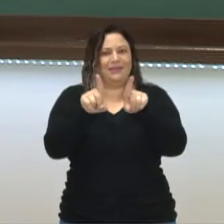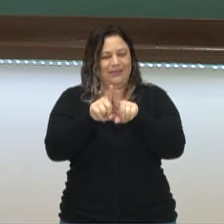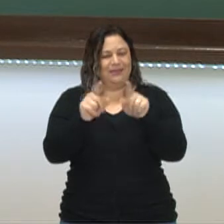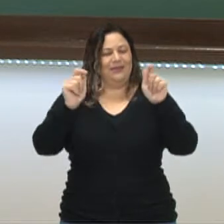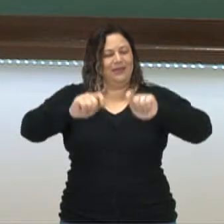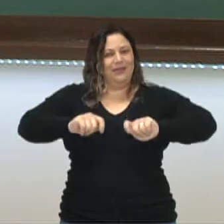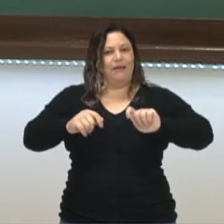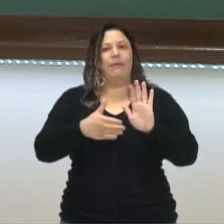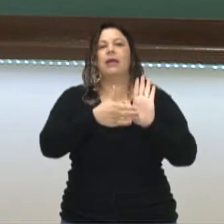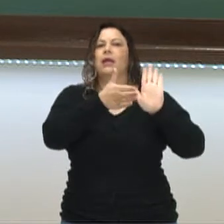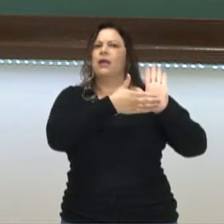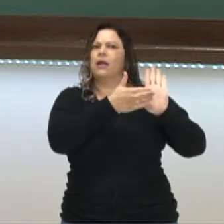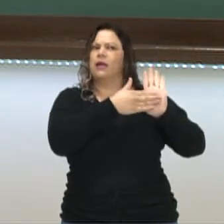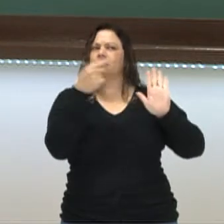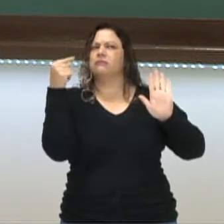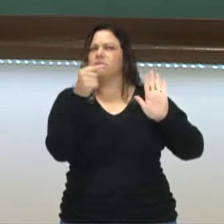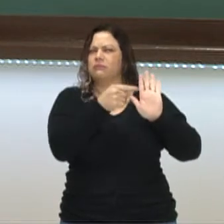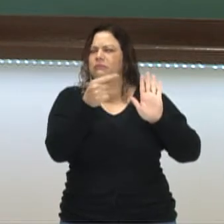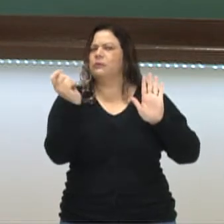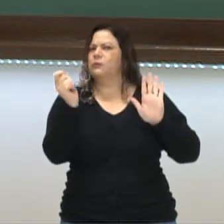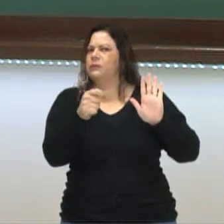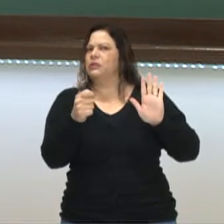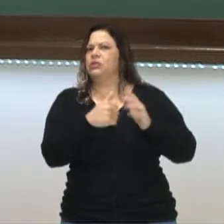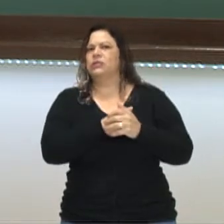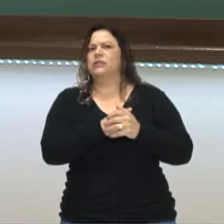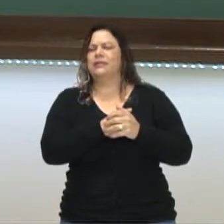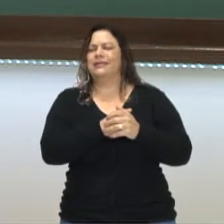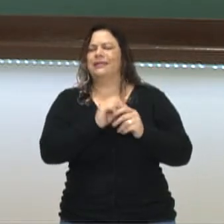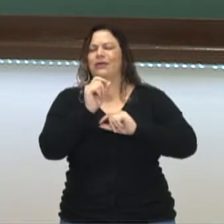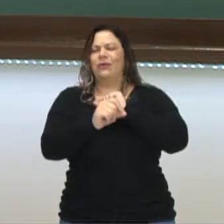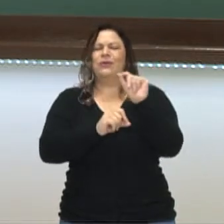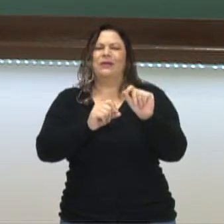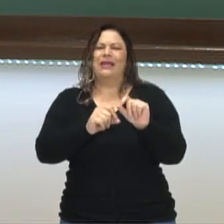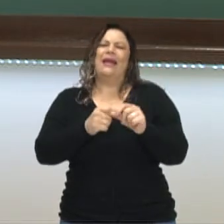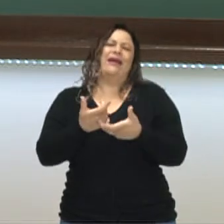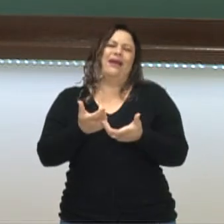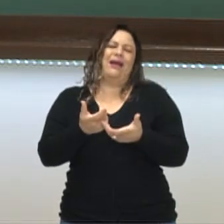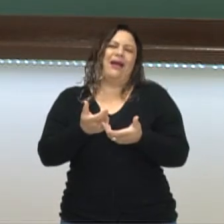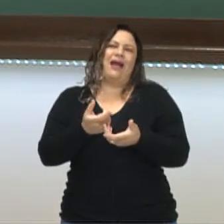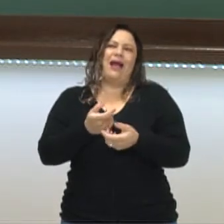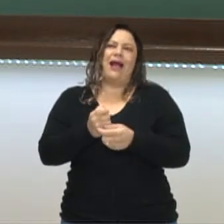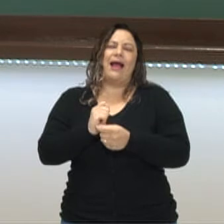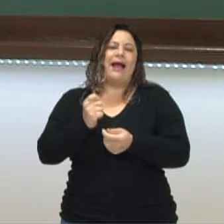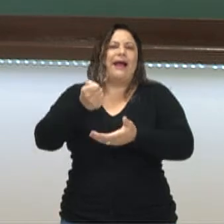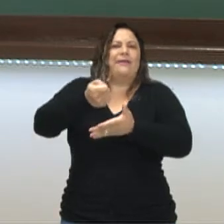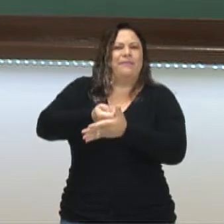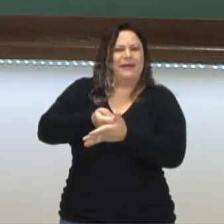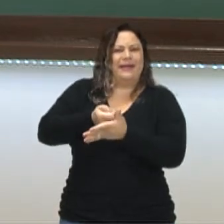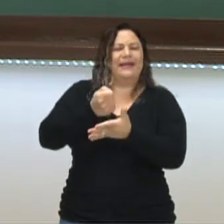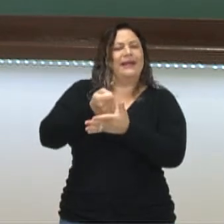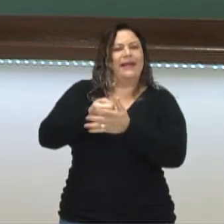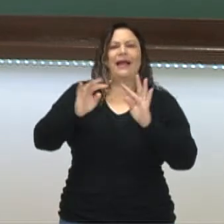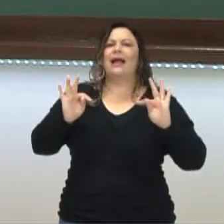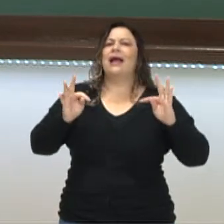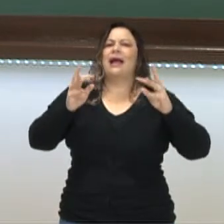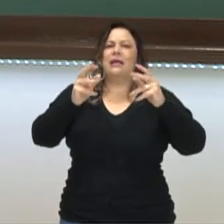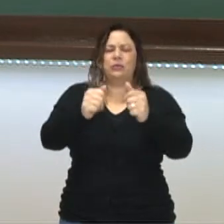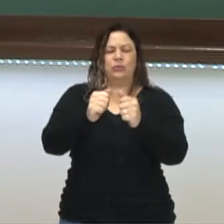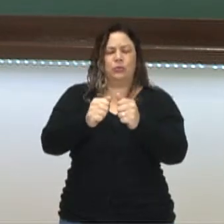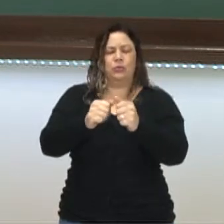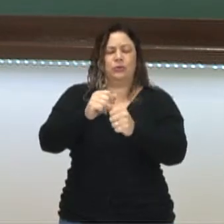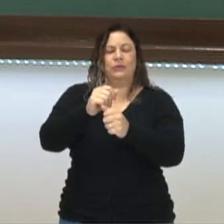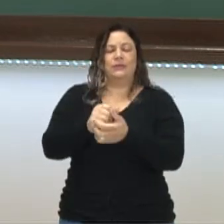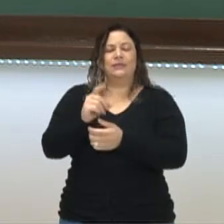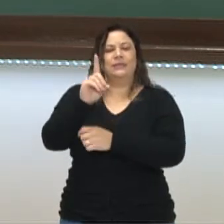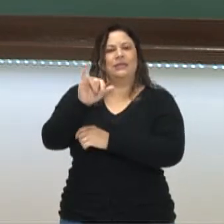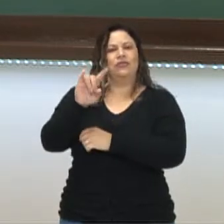eram prometidos ter suas dívidas quitadas. Então, se eles participassem na volta, eles teriam suas dívidas